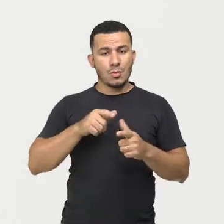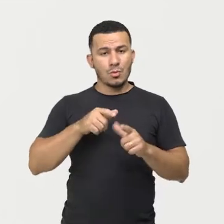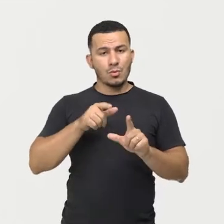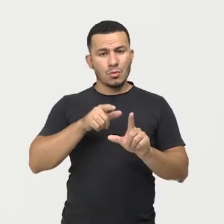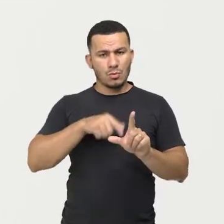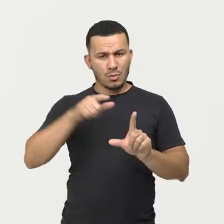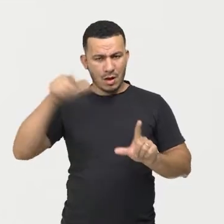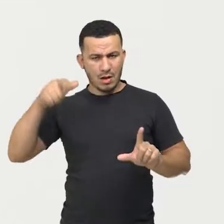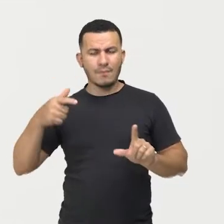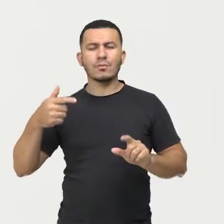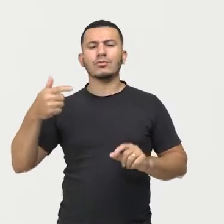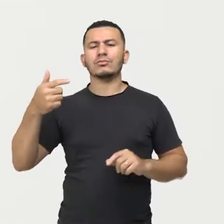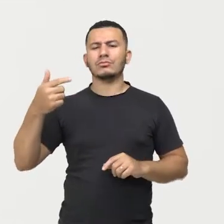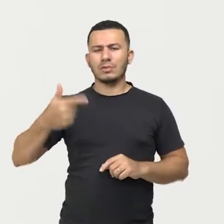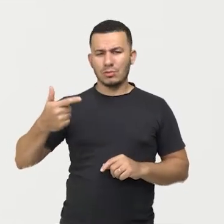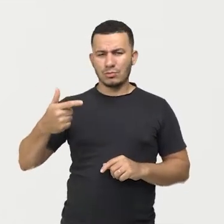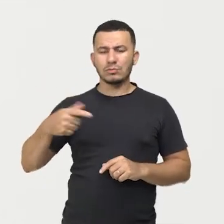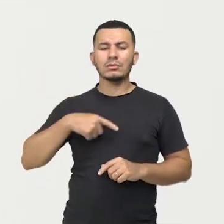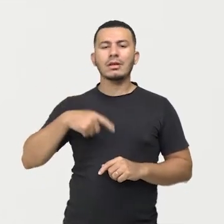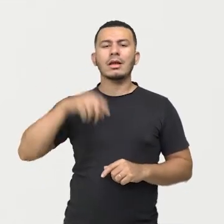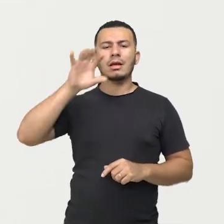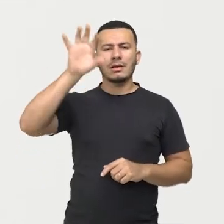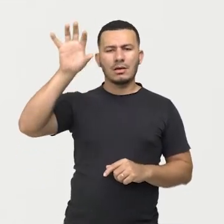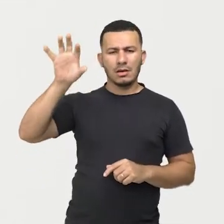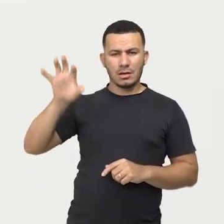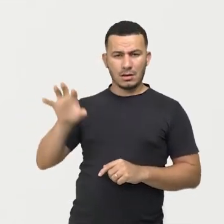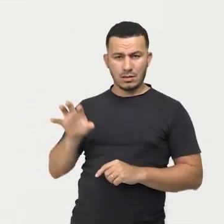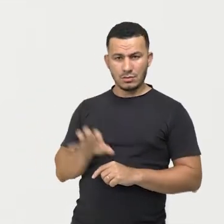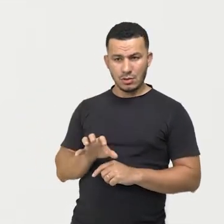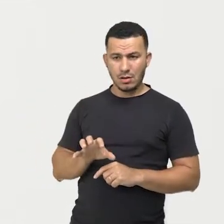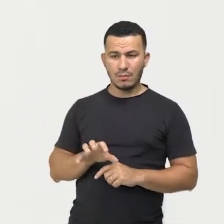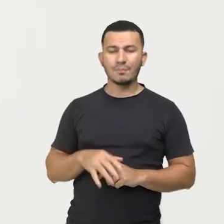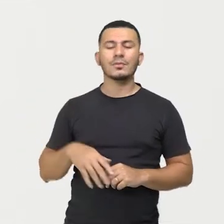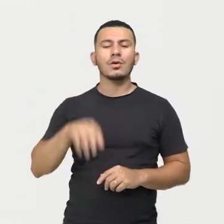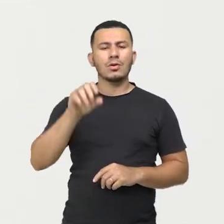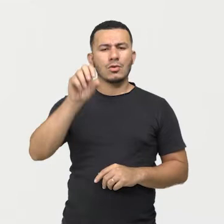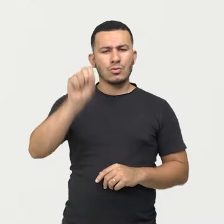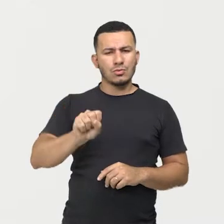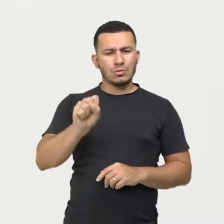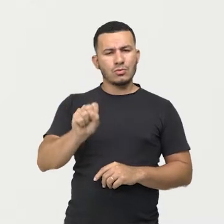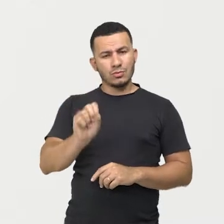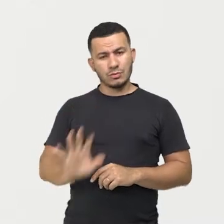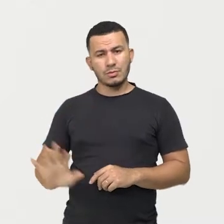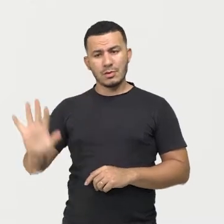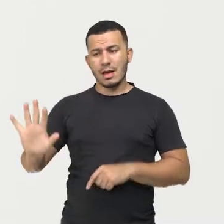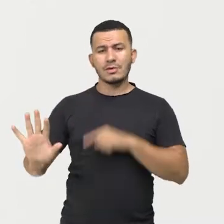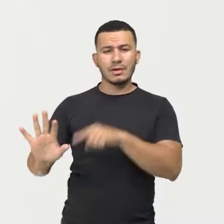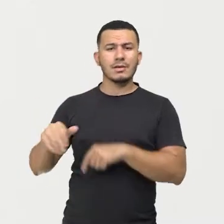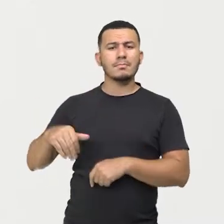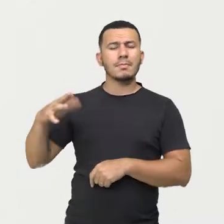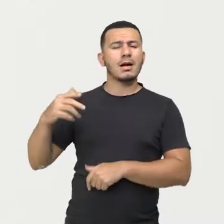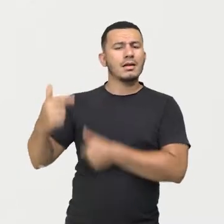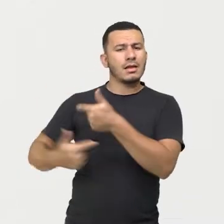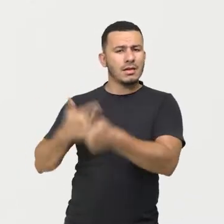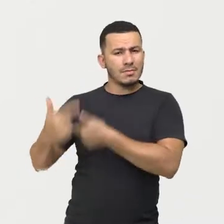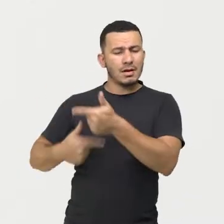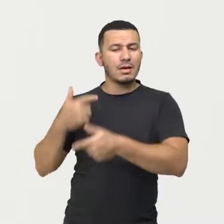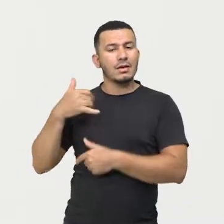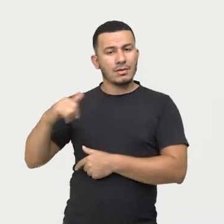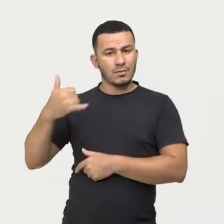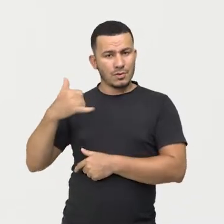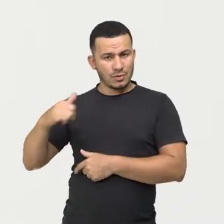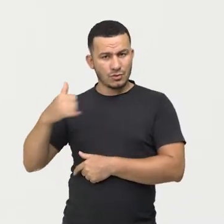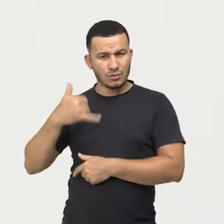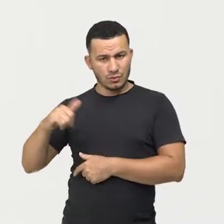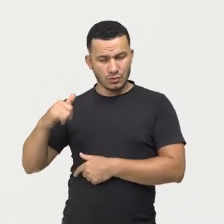Regiões e a gente verifica que a região do Sudeste é a região que mais produz energia